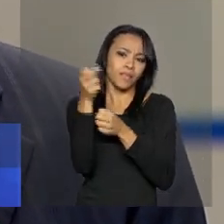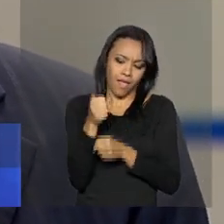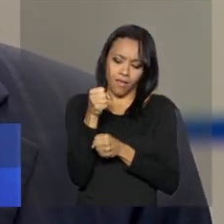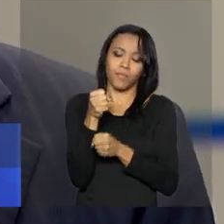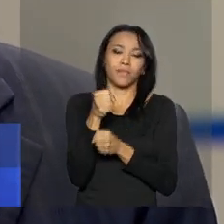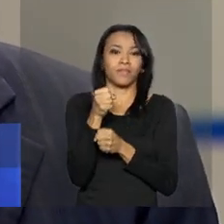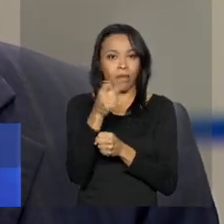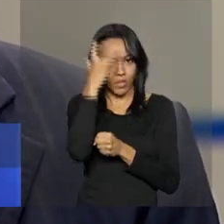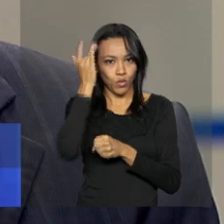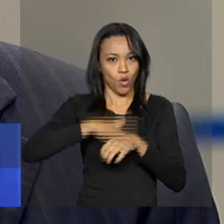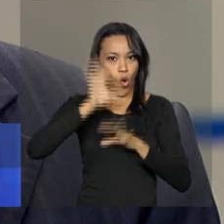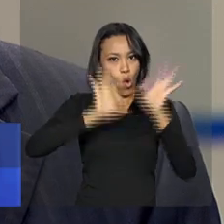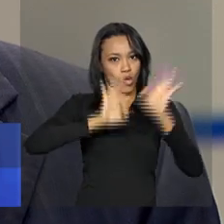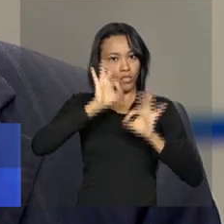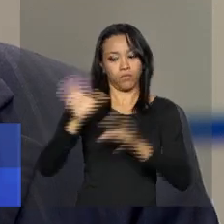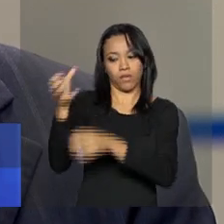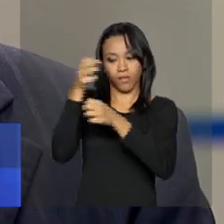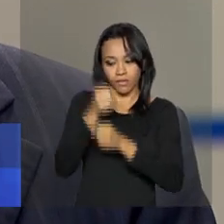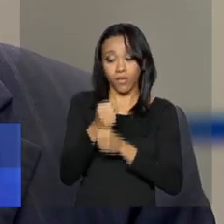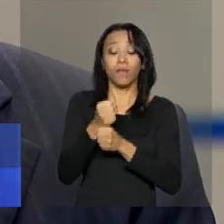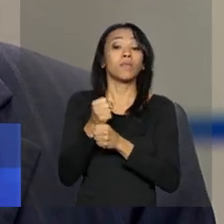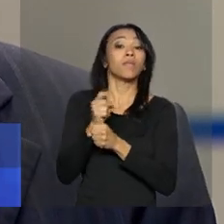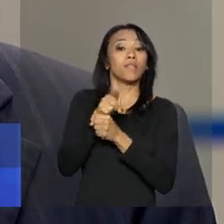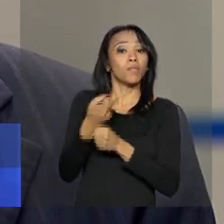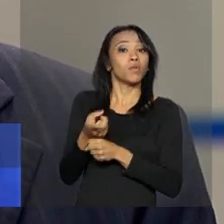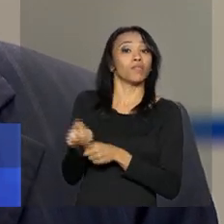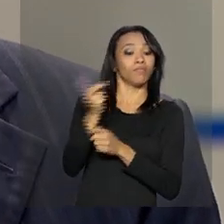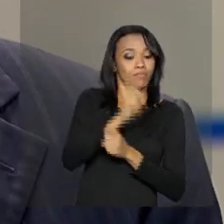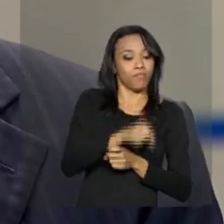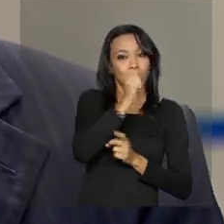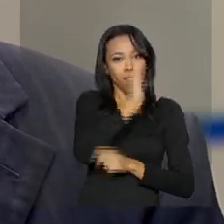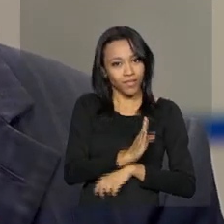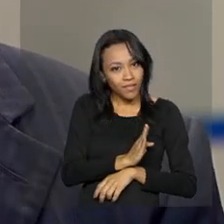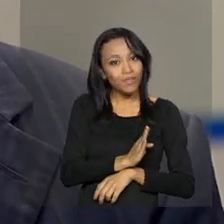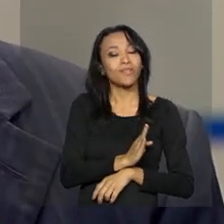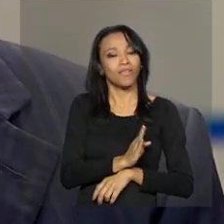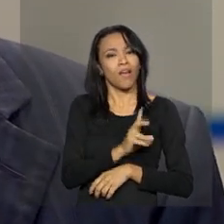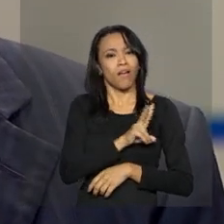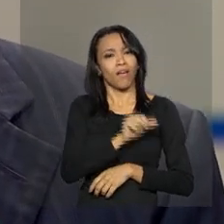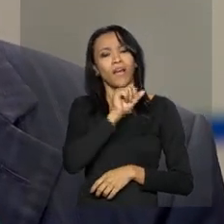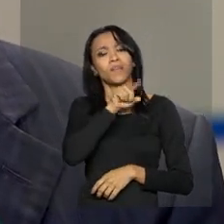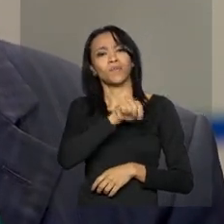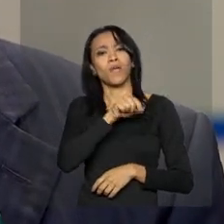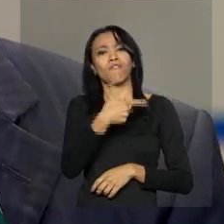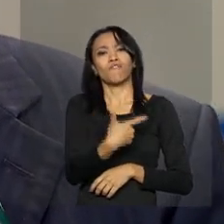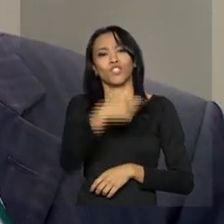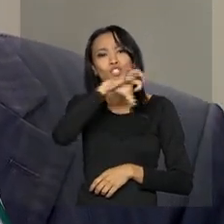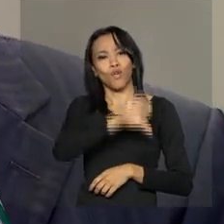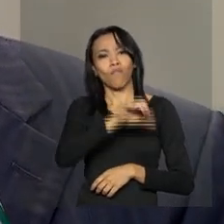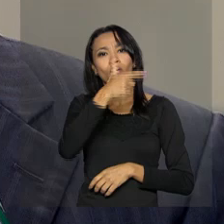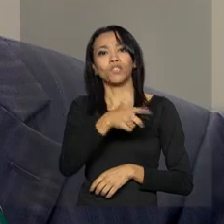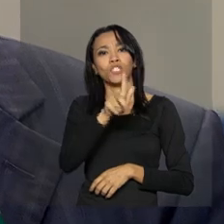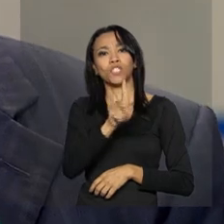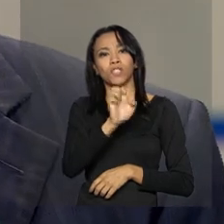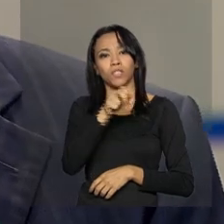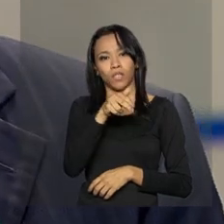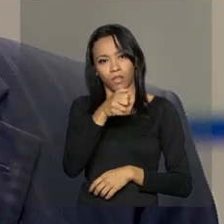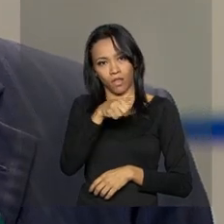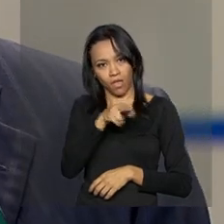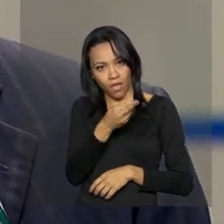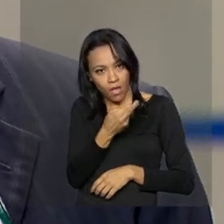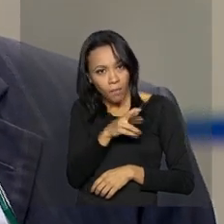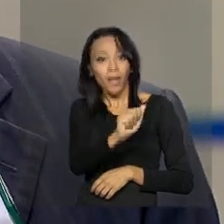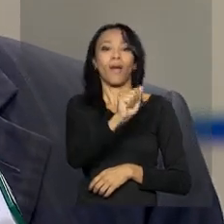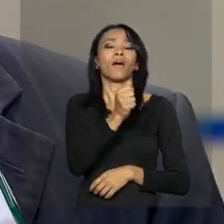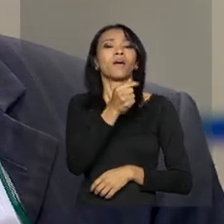essa tocha, passa para mãos brasileiras. Vamos estar na ONU, dia 29, em Genebra. E dia 3 de maio